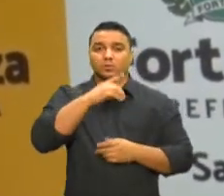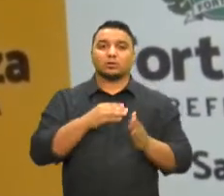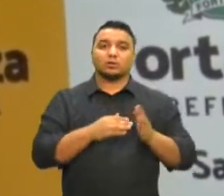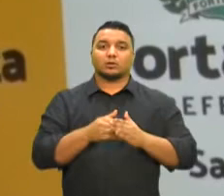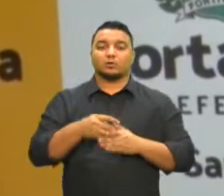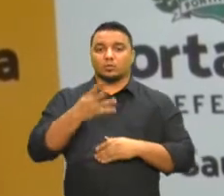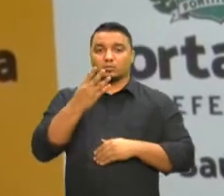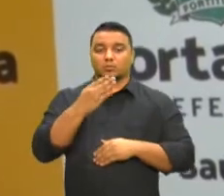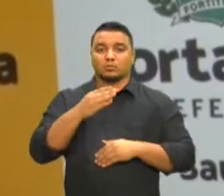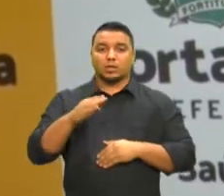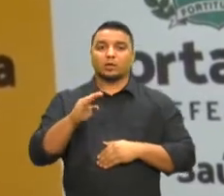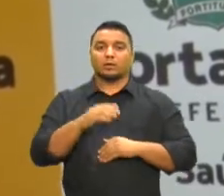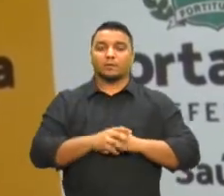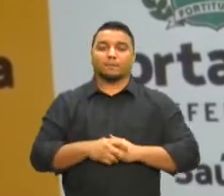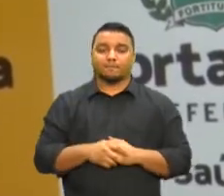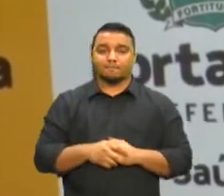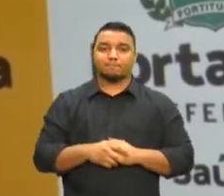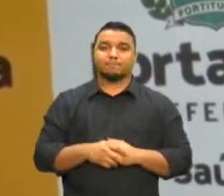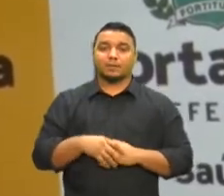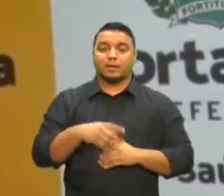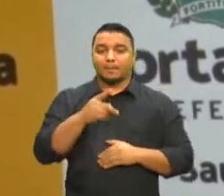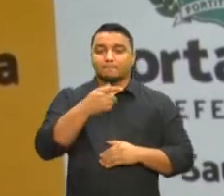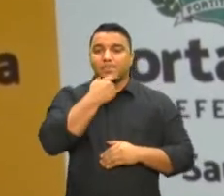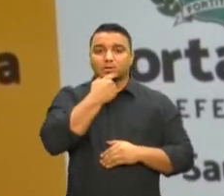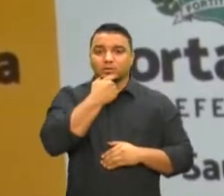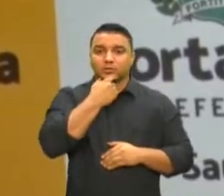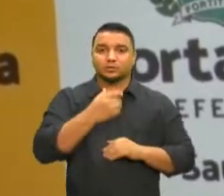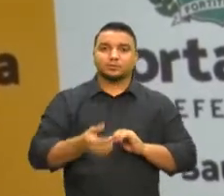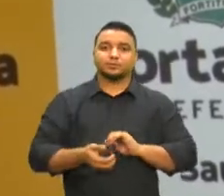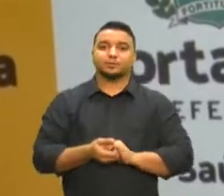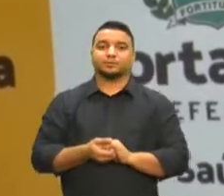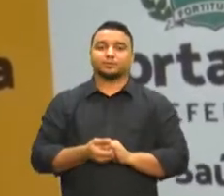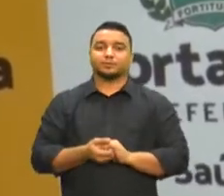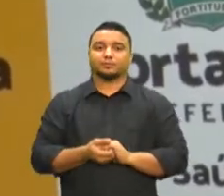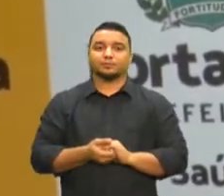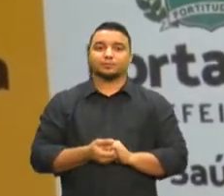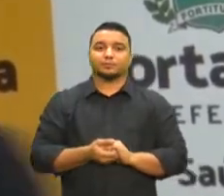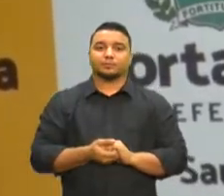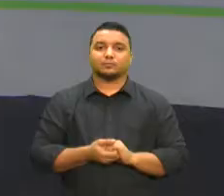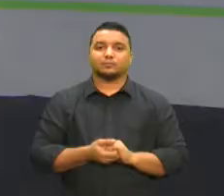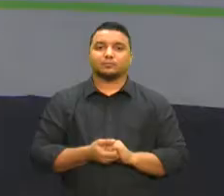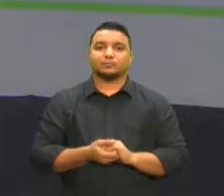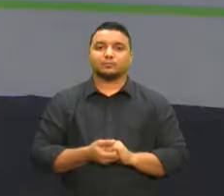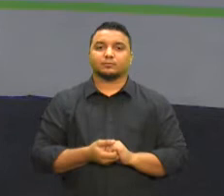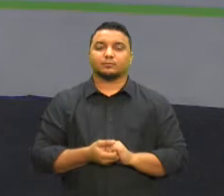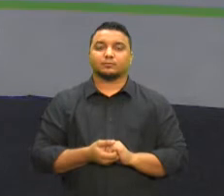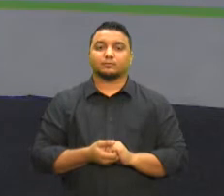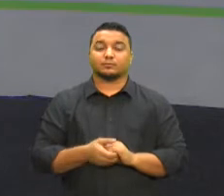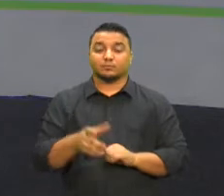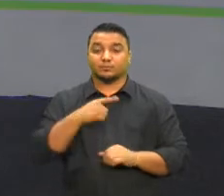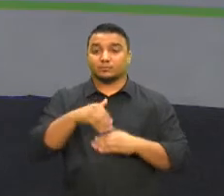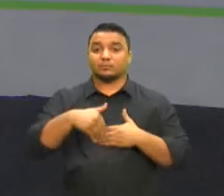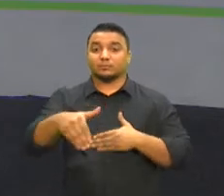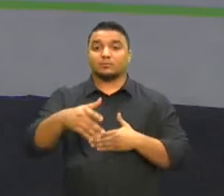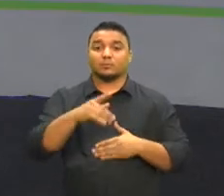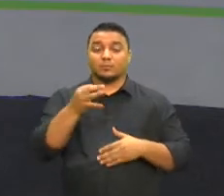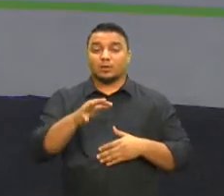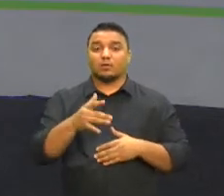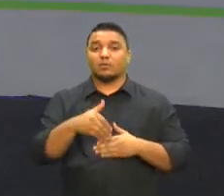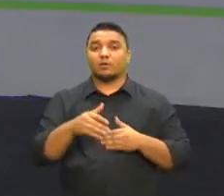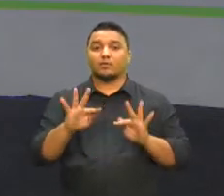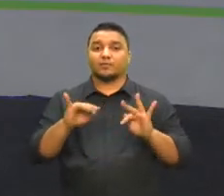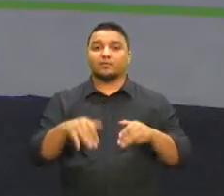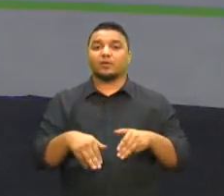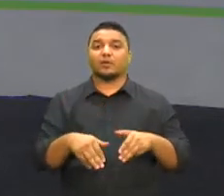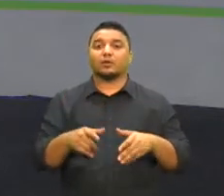que é o Paulo Marcelo e Messejana, que funcionam de 8h da manhã até as 16h30. A previsão inicial era de encerrar a